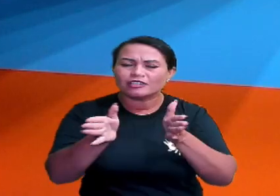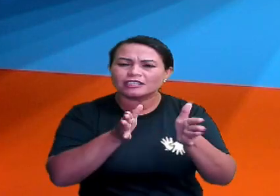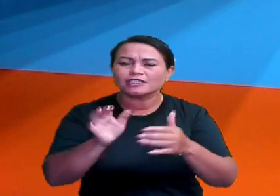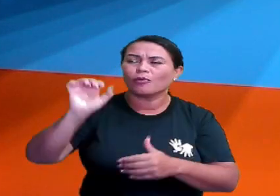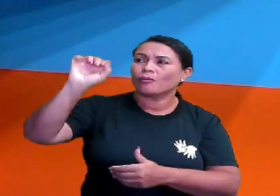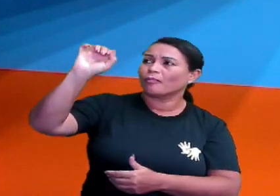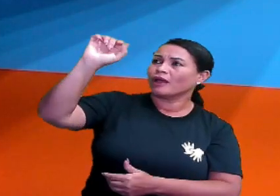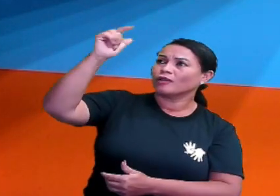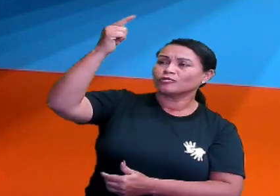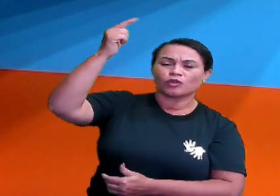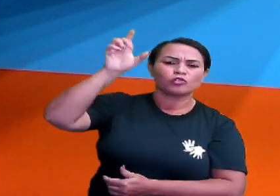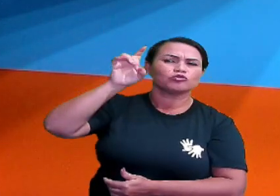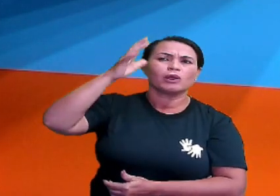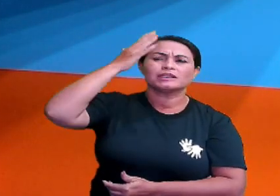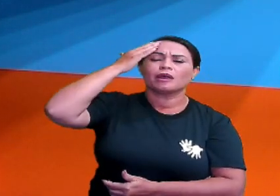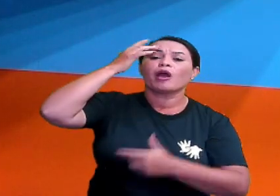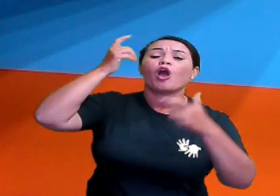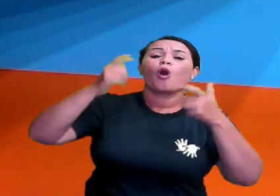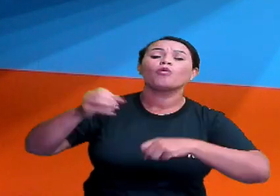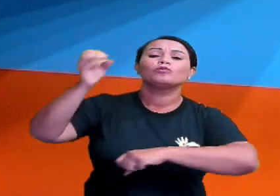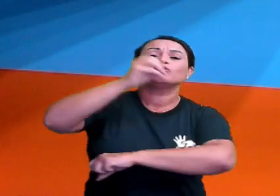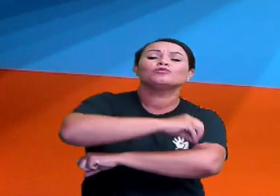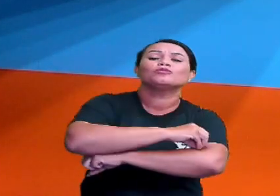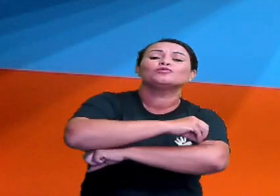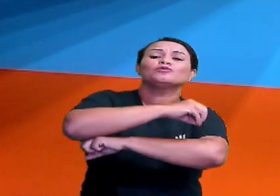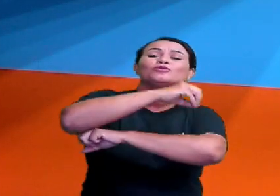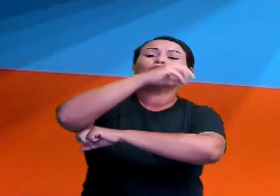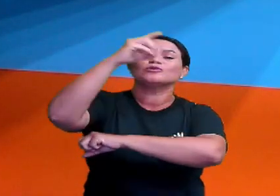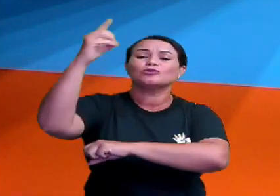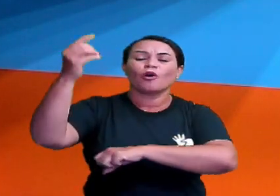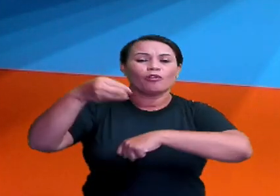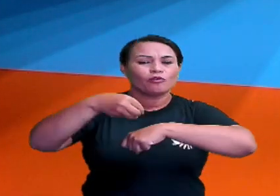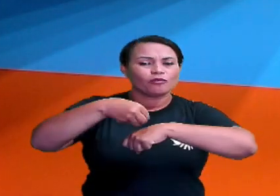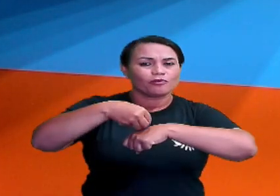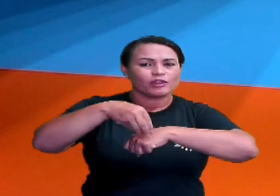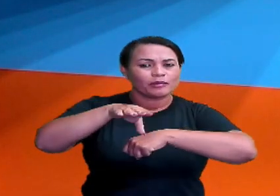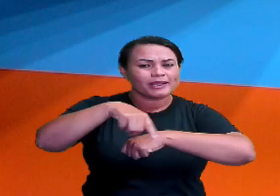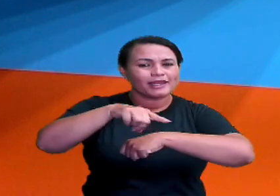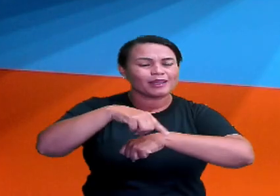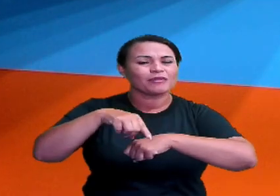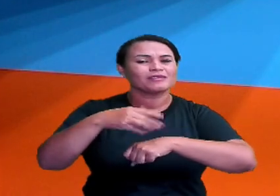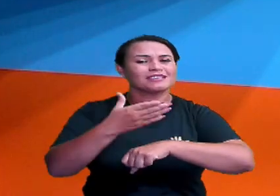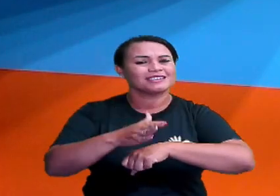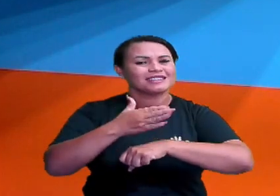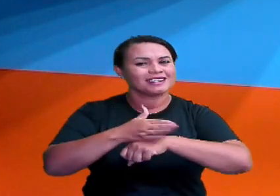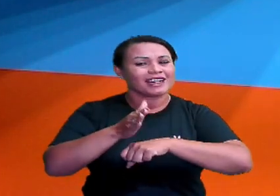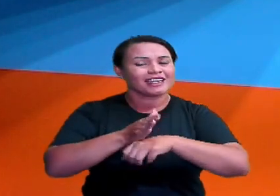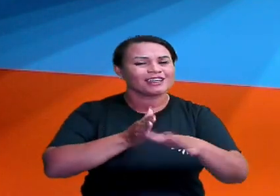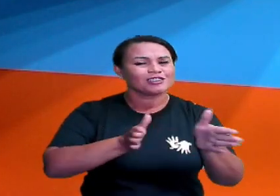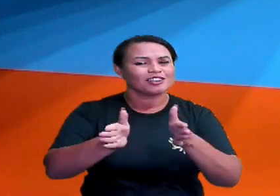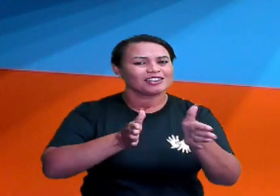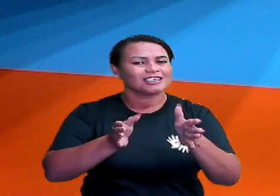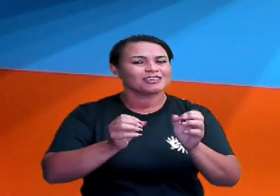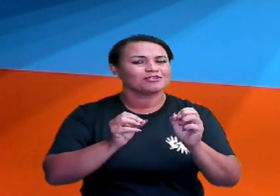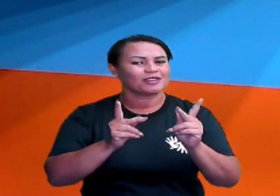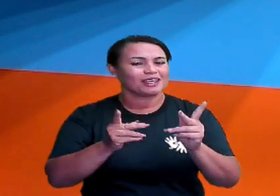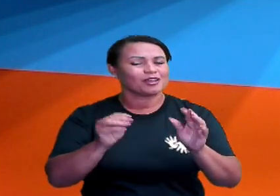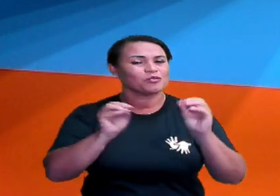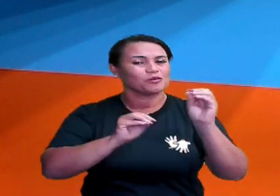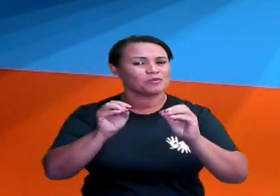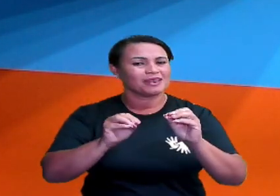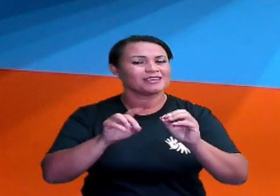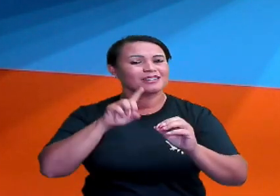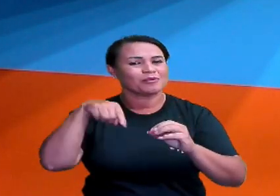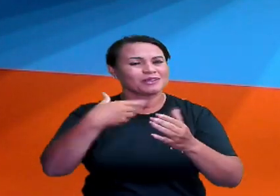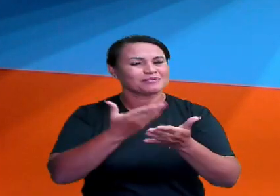sol. Basta só saber onde o sol nasce, tá bom? Então, fica aí uma dica para vocês treinarem as orientações, tá bom? Um beijo